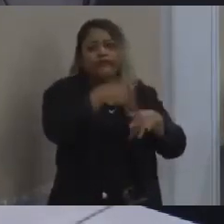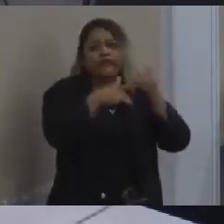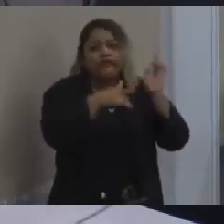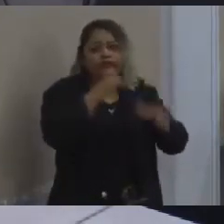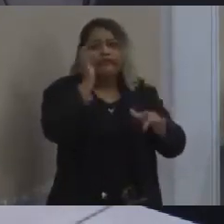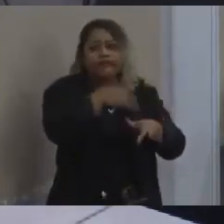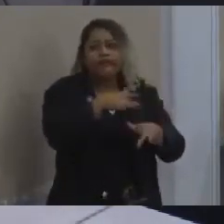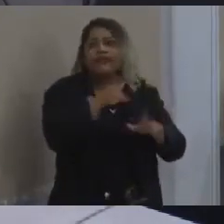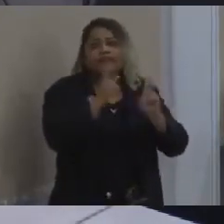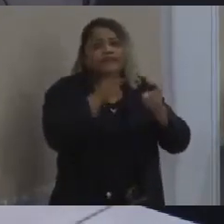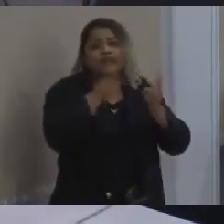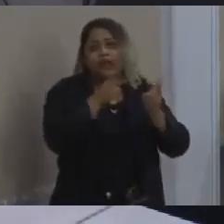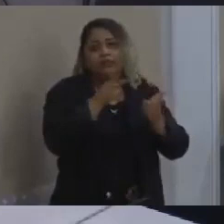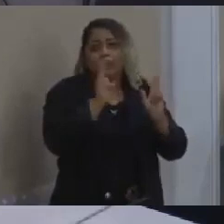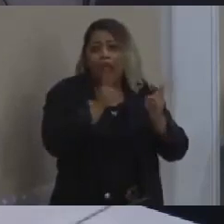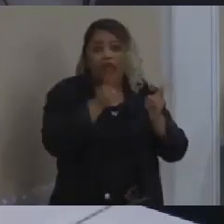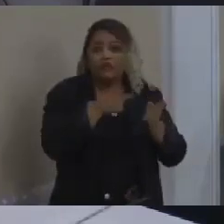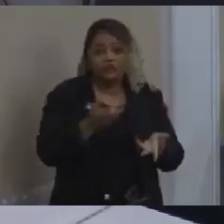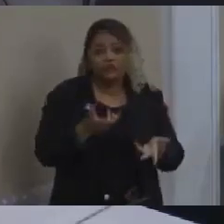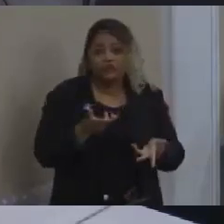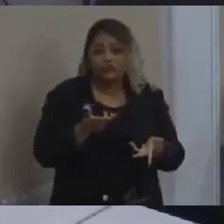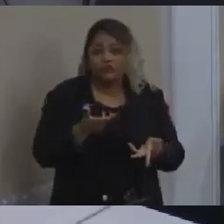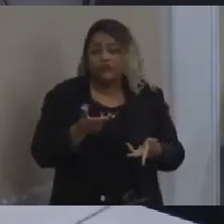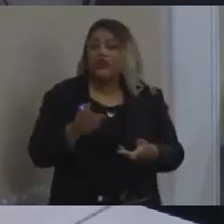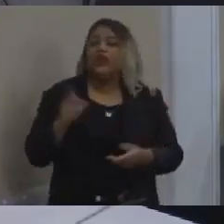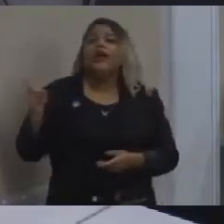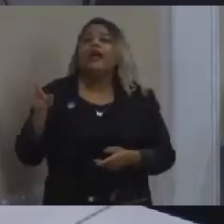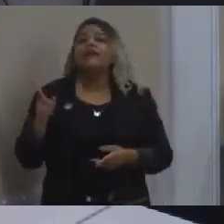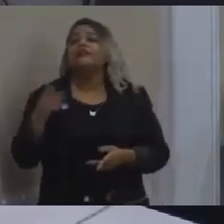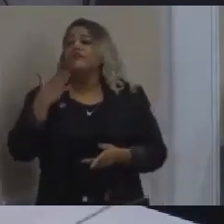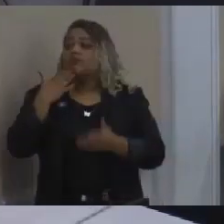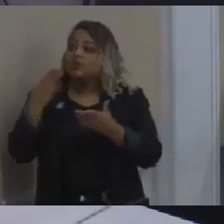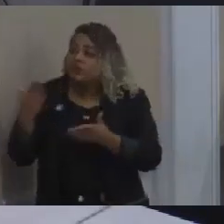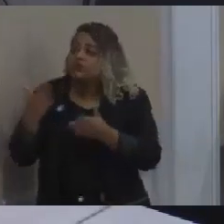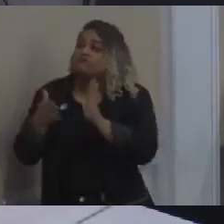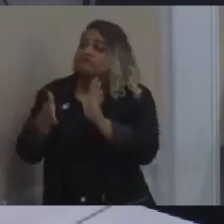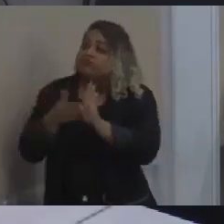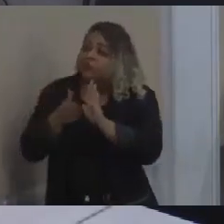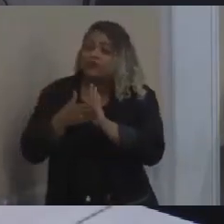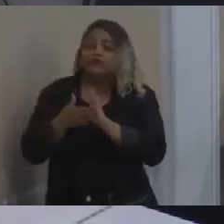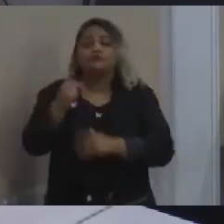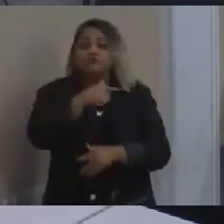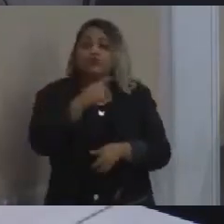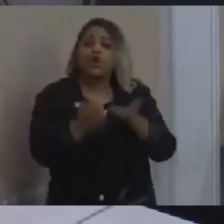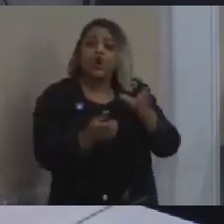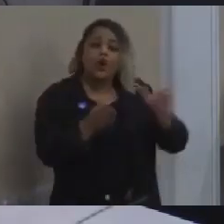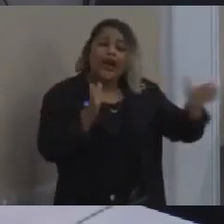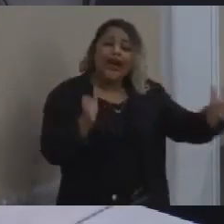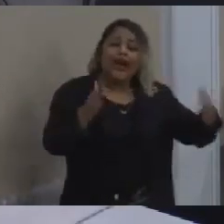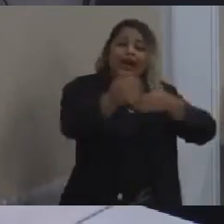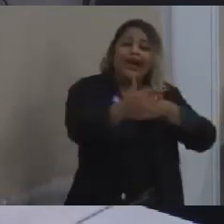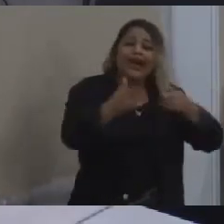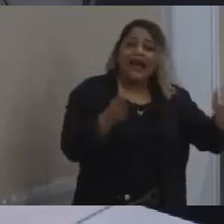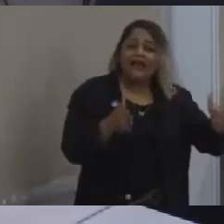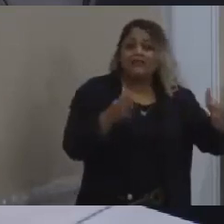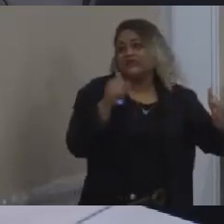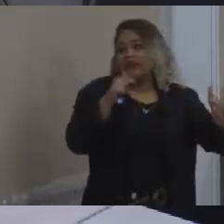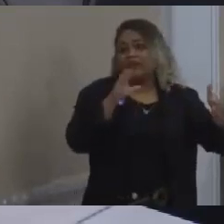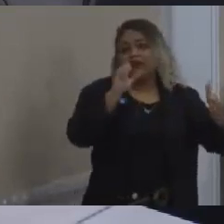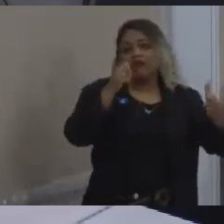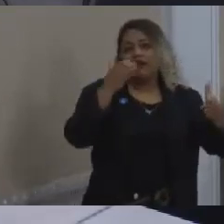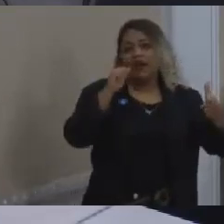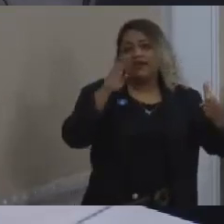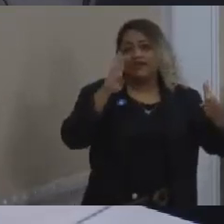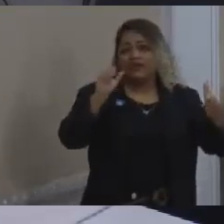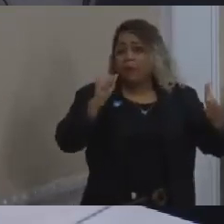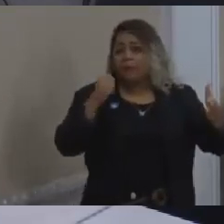ponto, porque as pessoas vão passar lá, lançar o seu lixo, e aí, de uma forma mais célere, a gente consegue pegar